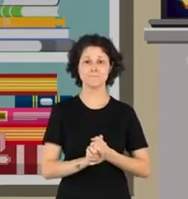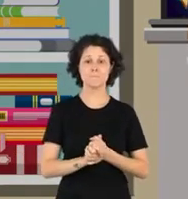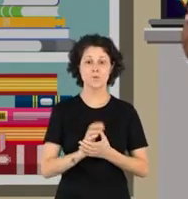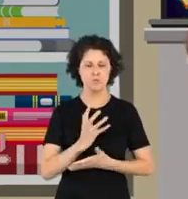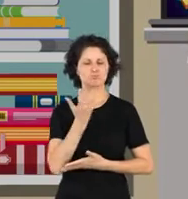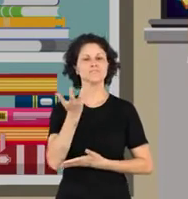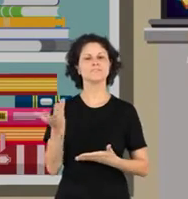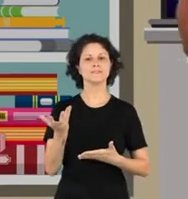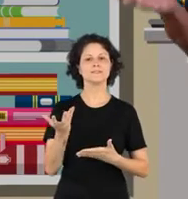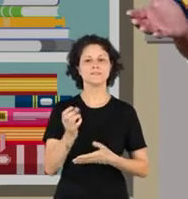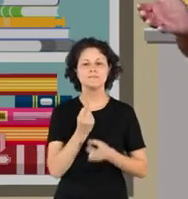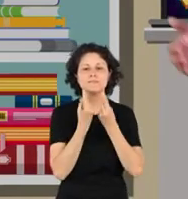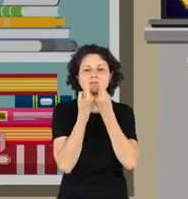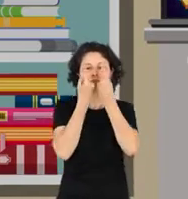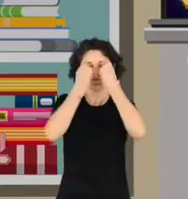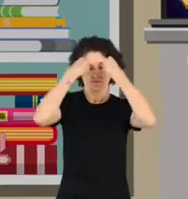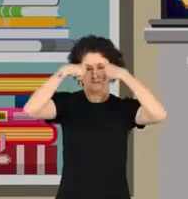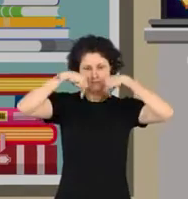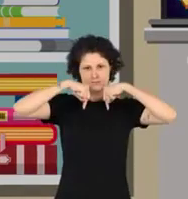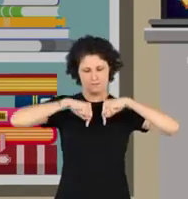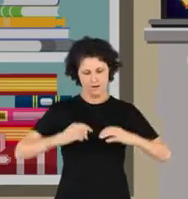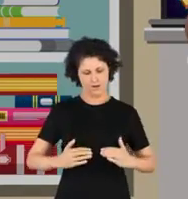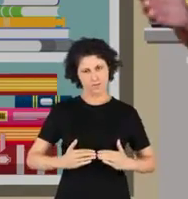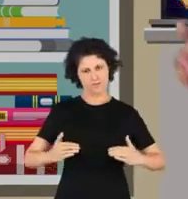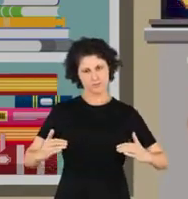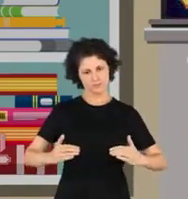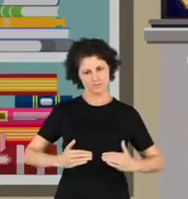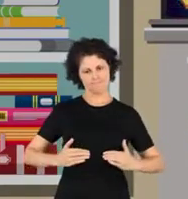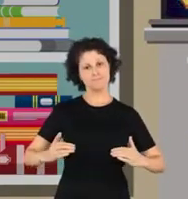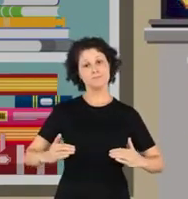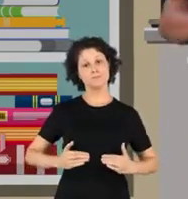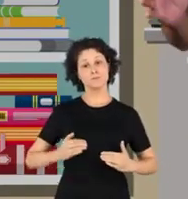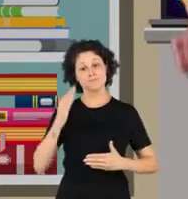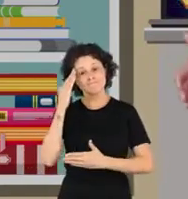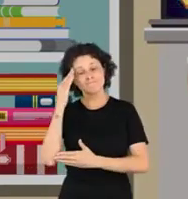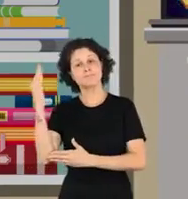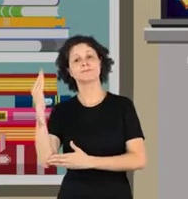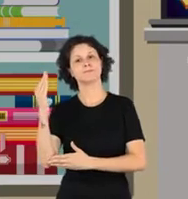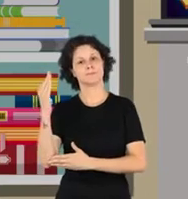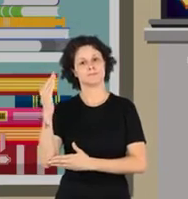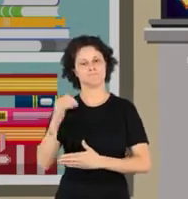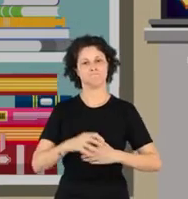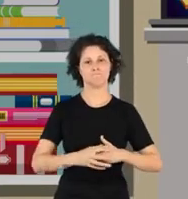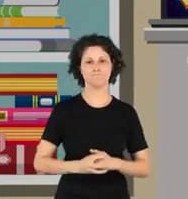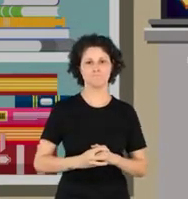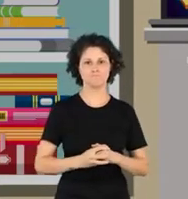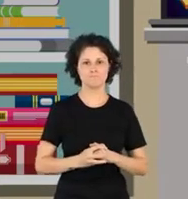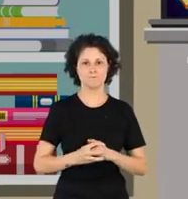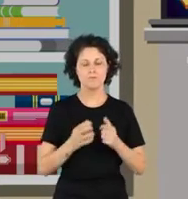acontece a respiração pulmonar. Esse tipo de respiração é feito pelo pulmão, o principal órgão desse sistema.